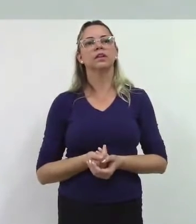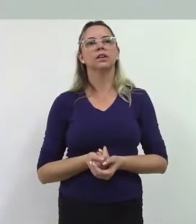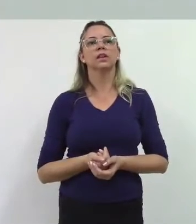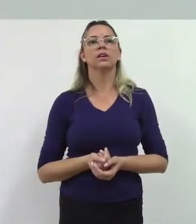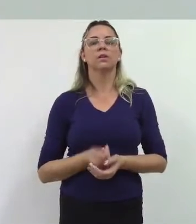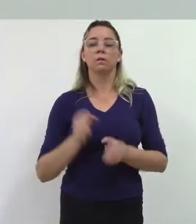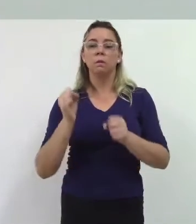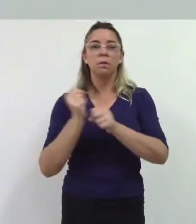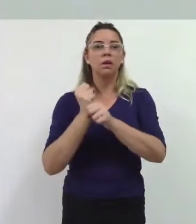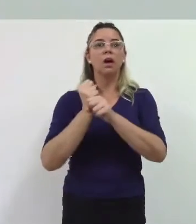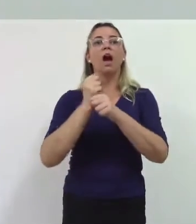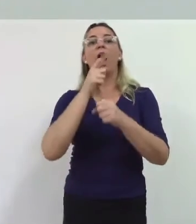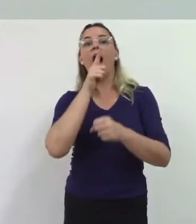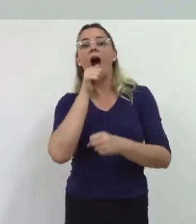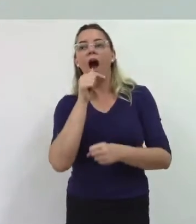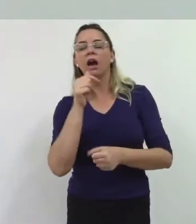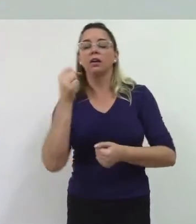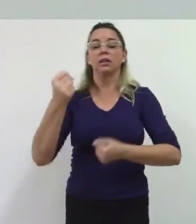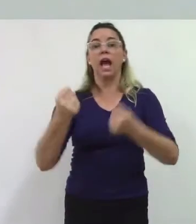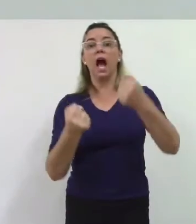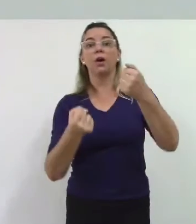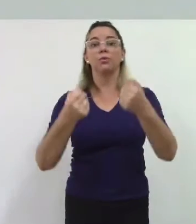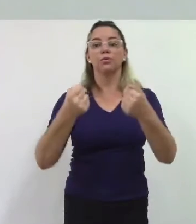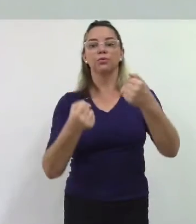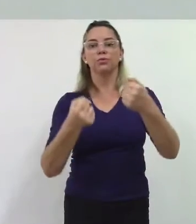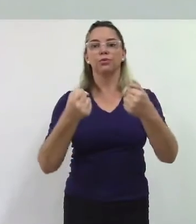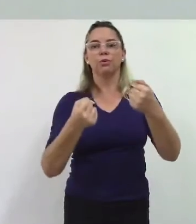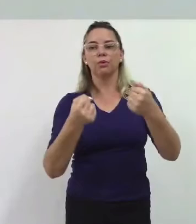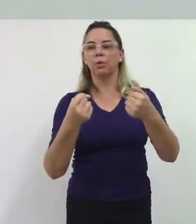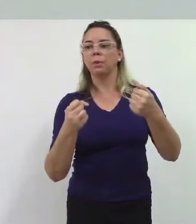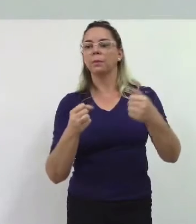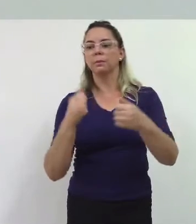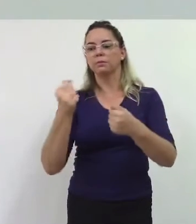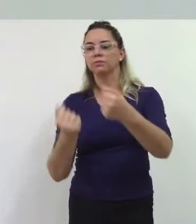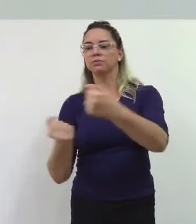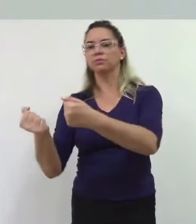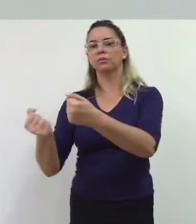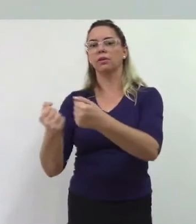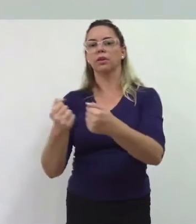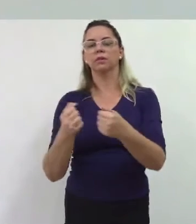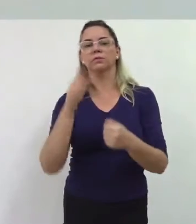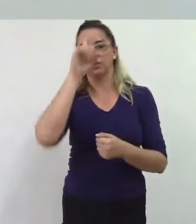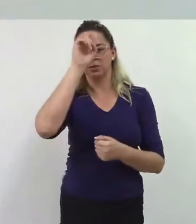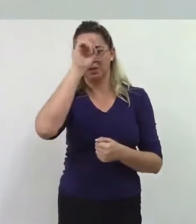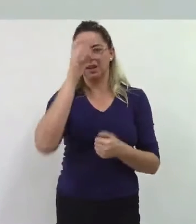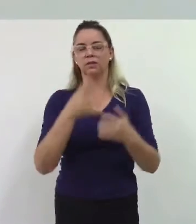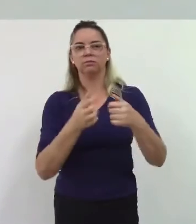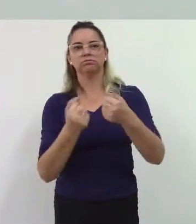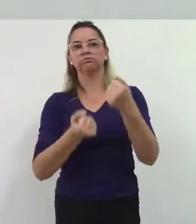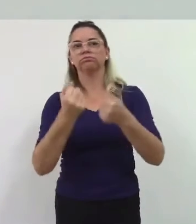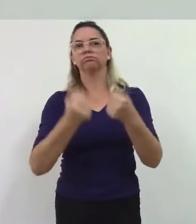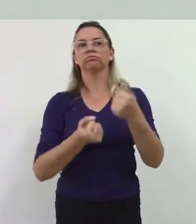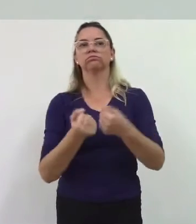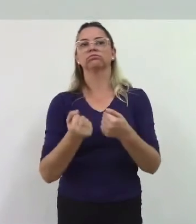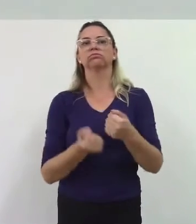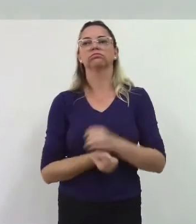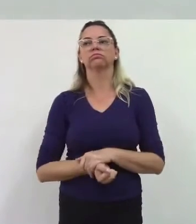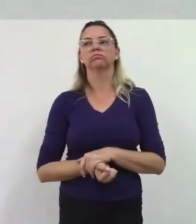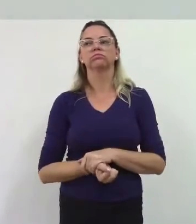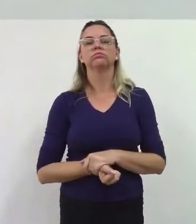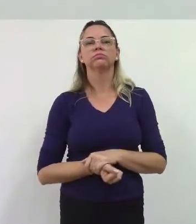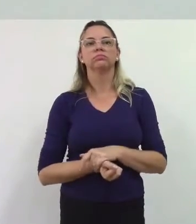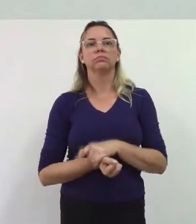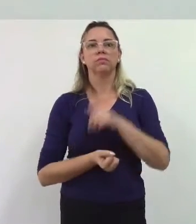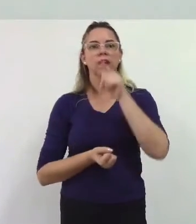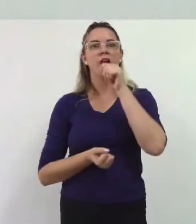boa ambulância para o Espírito Santo teve o cuidado com o Espírito Santo agora essa água infelizmente não depende